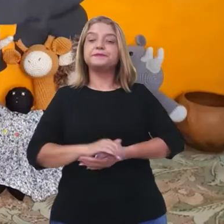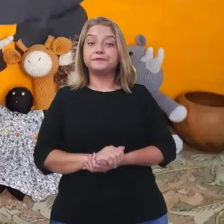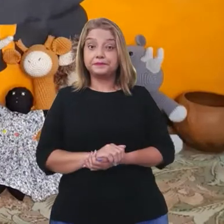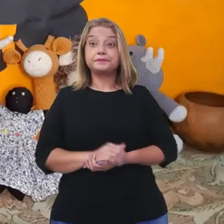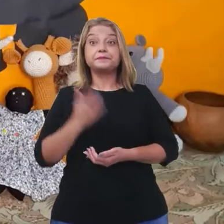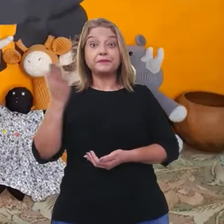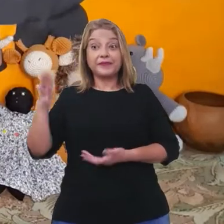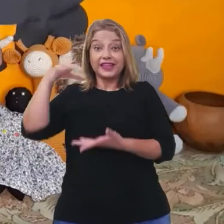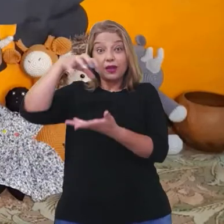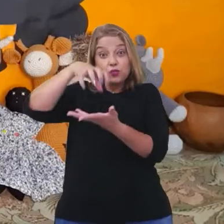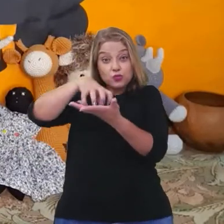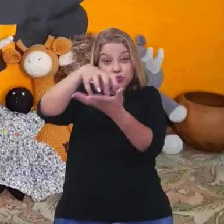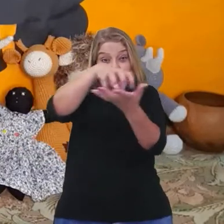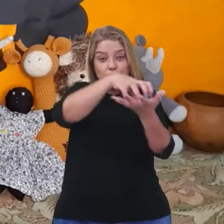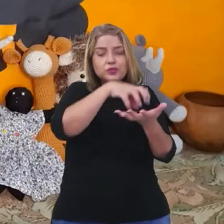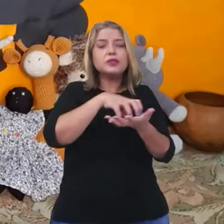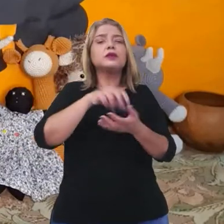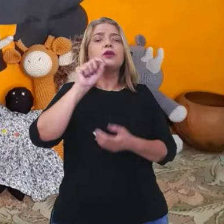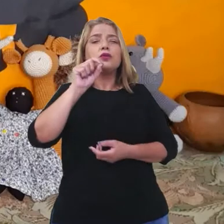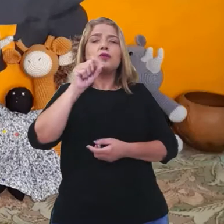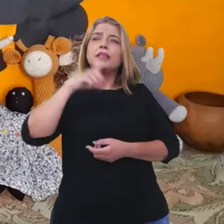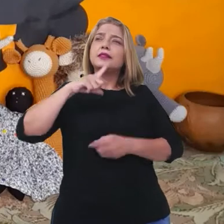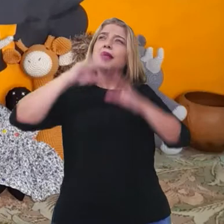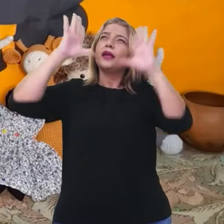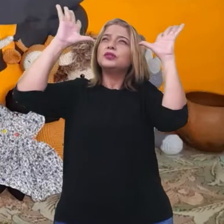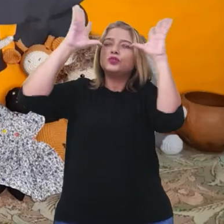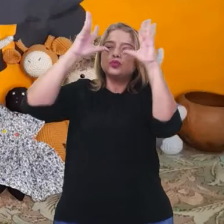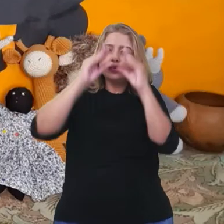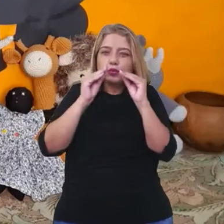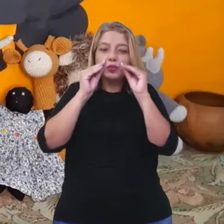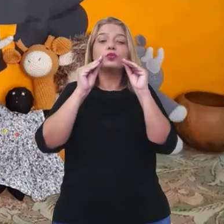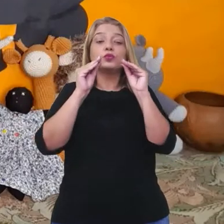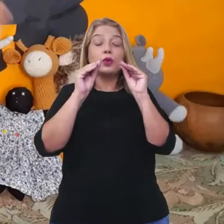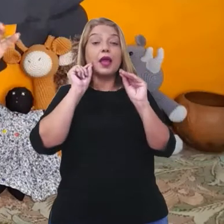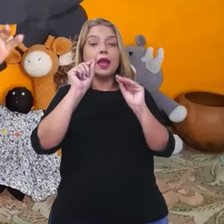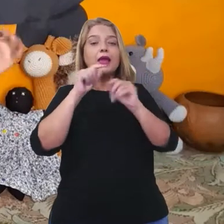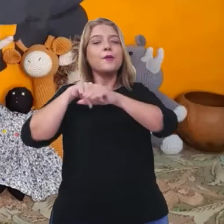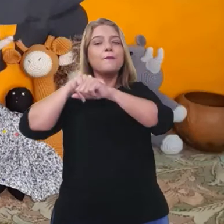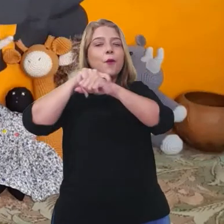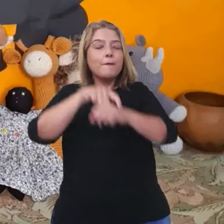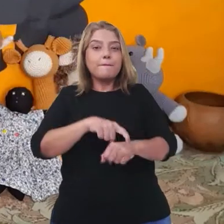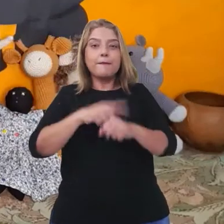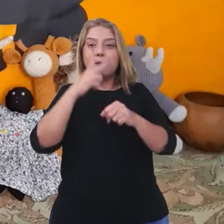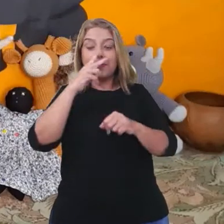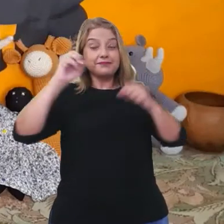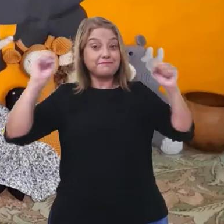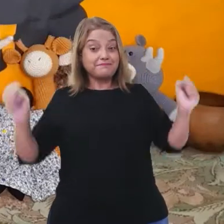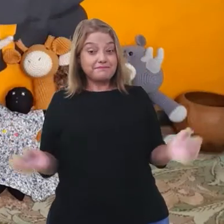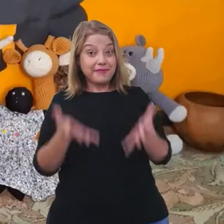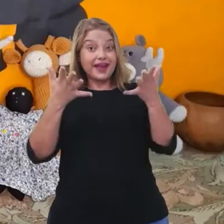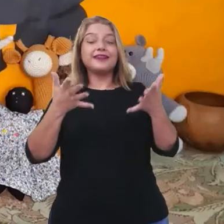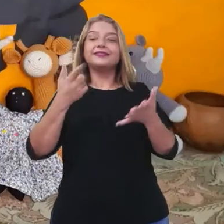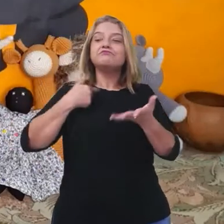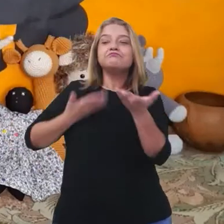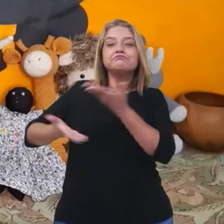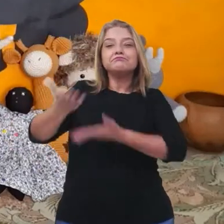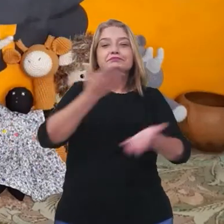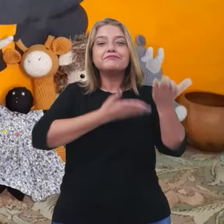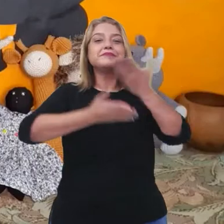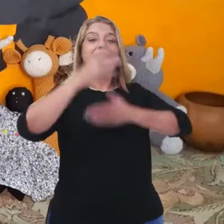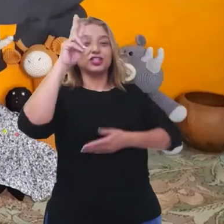aldeia, quando tudo escurecia, era um momento mágico para compartilhar